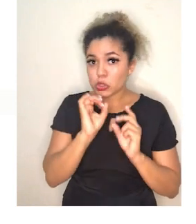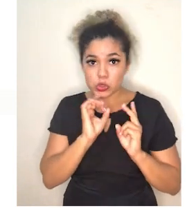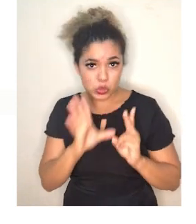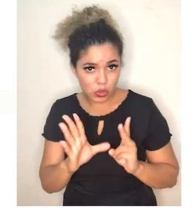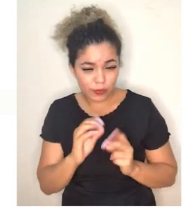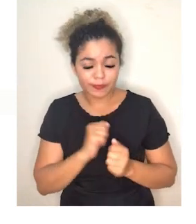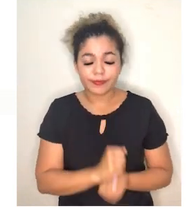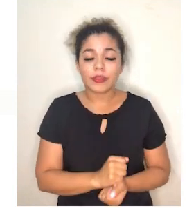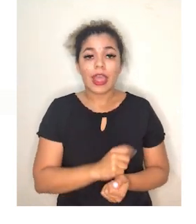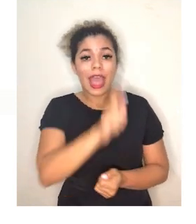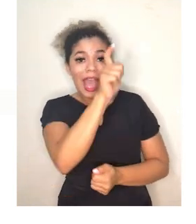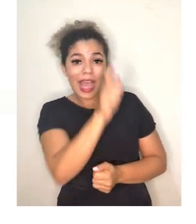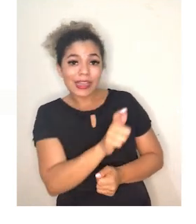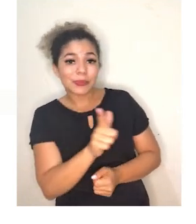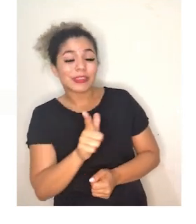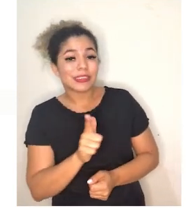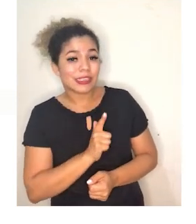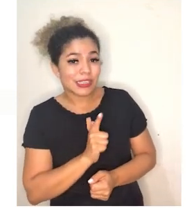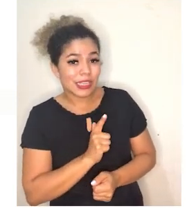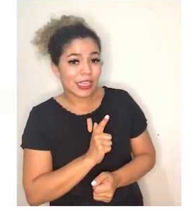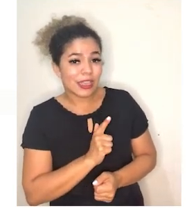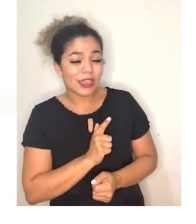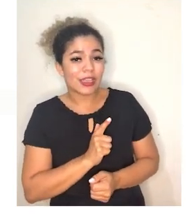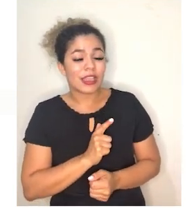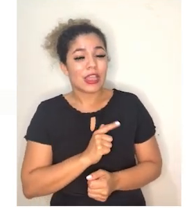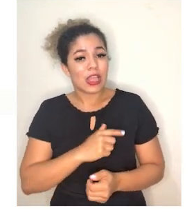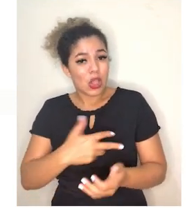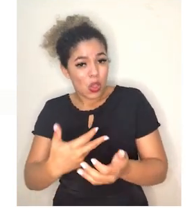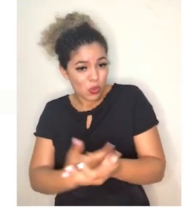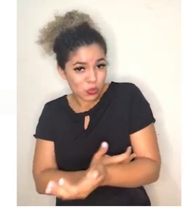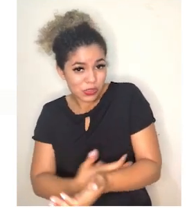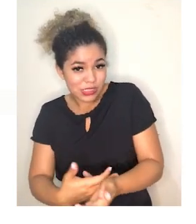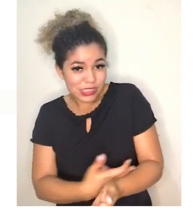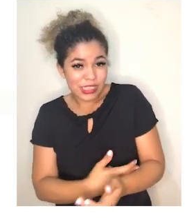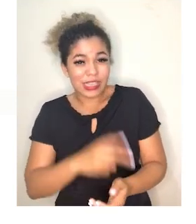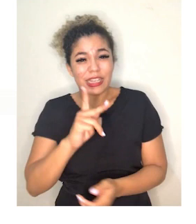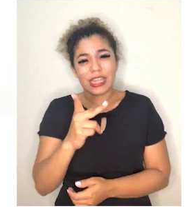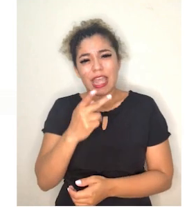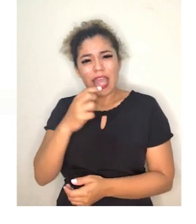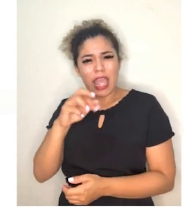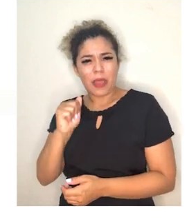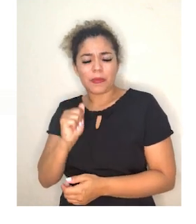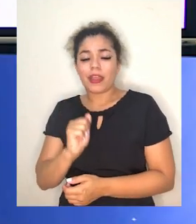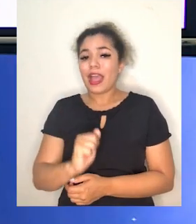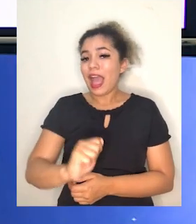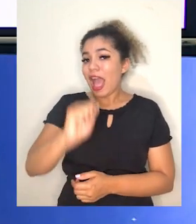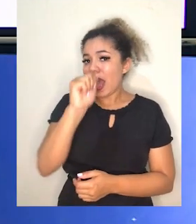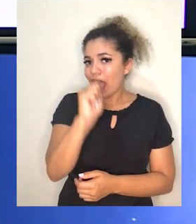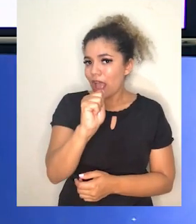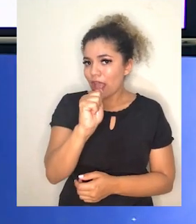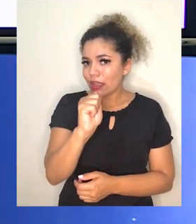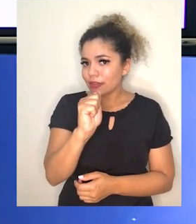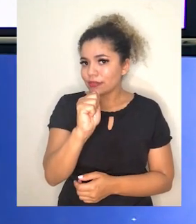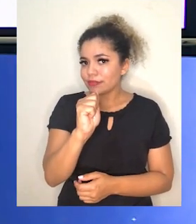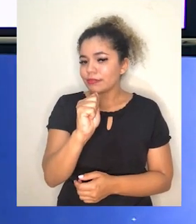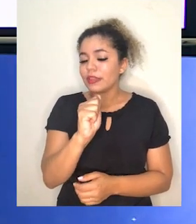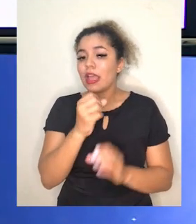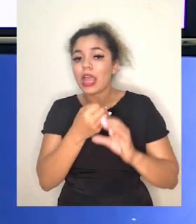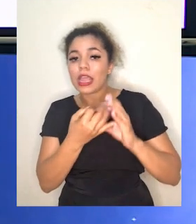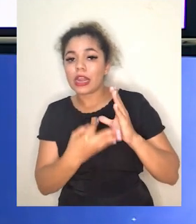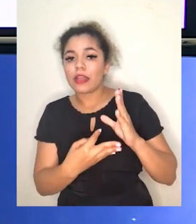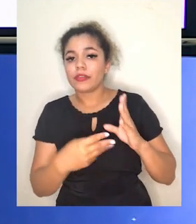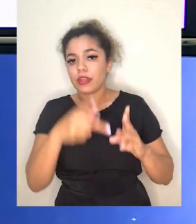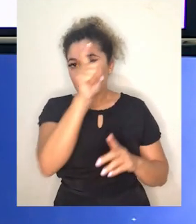Os indivíduos que possuem na membrana celular das hemácias, o aglutinogênio A é classificado como